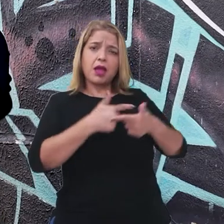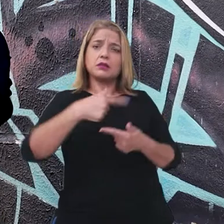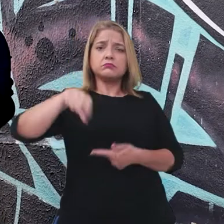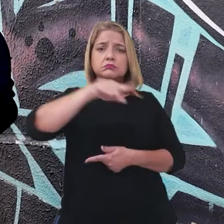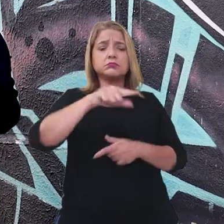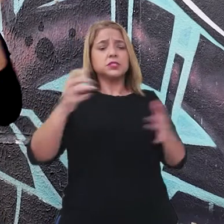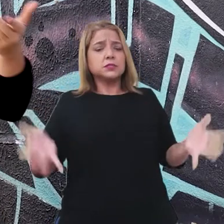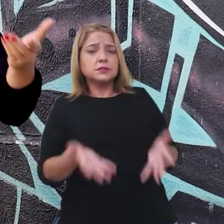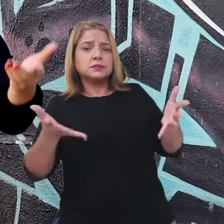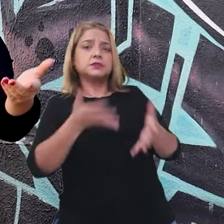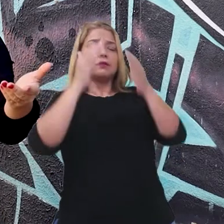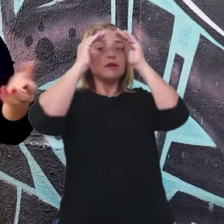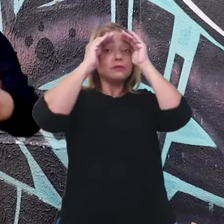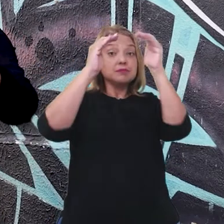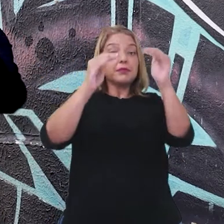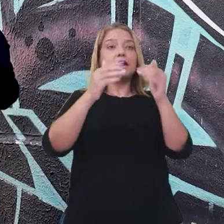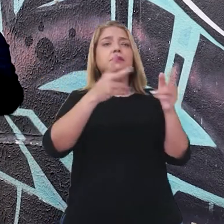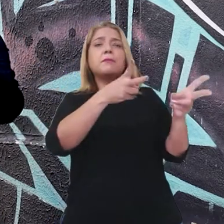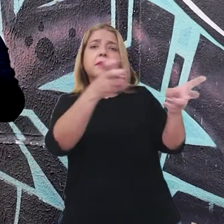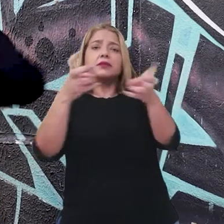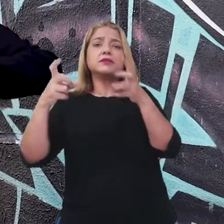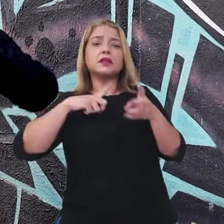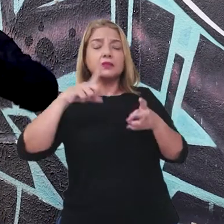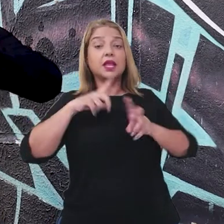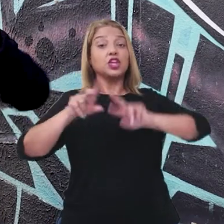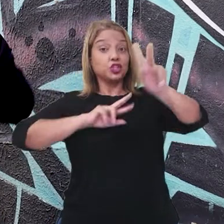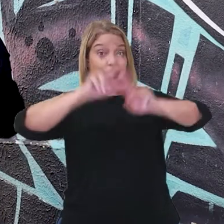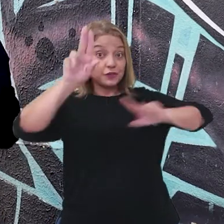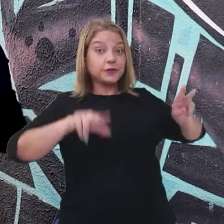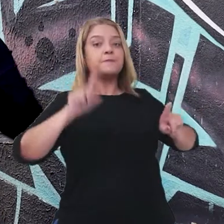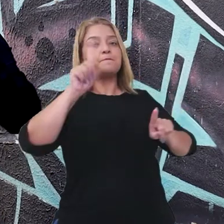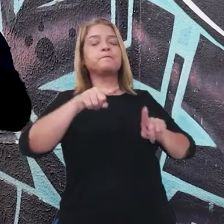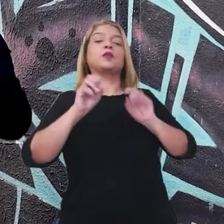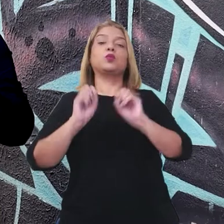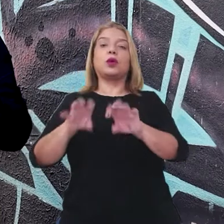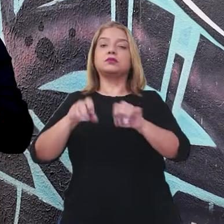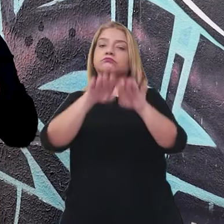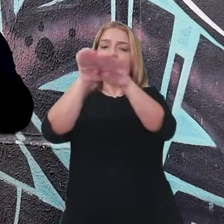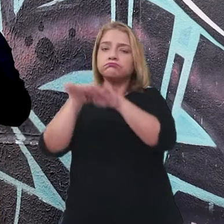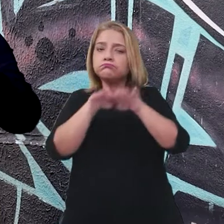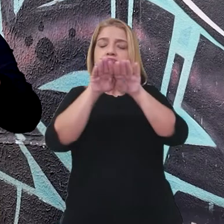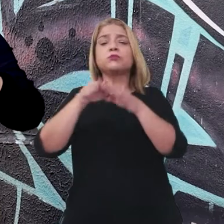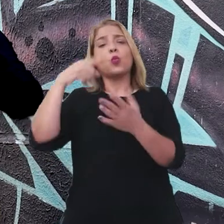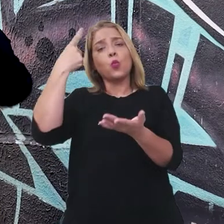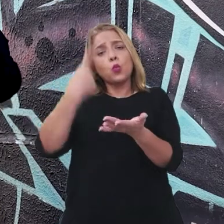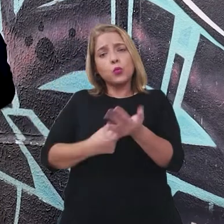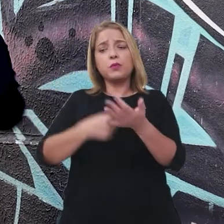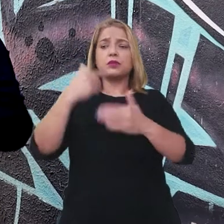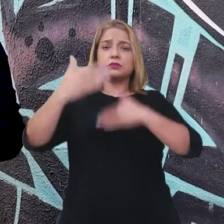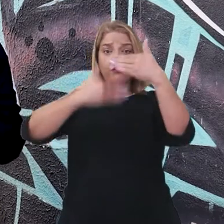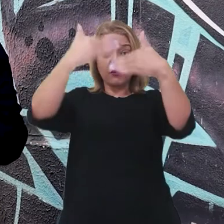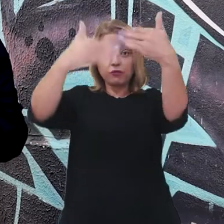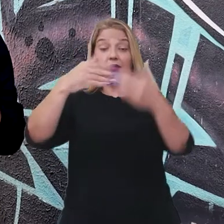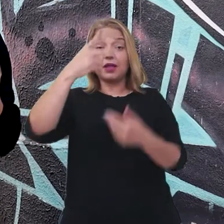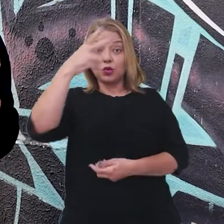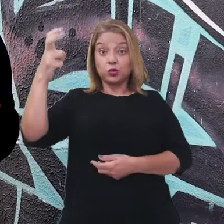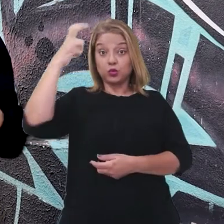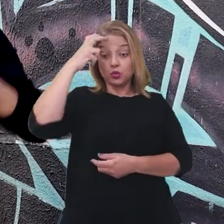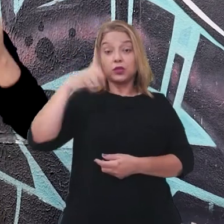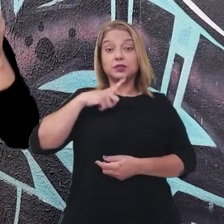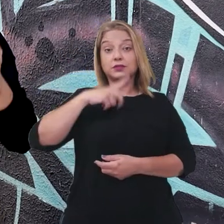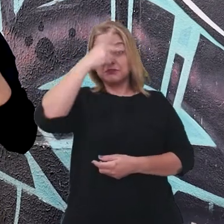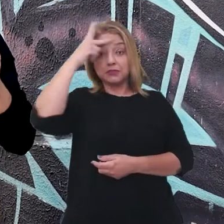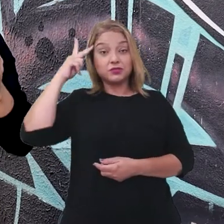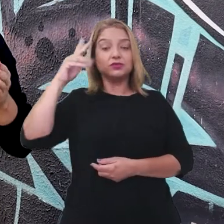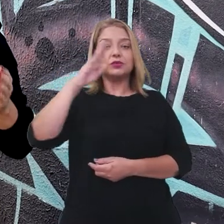e o reconhecimento às diferenças, que defenda uma educação igualitária e comprometida com o desenvolvimento do futuro cidadão é